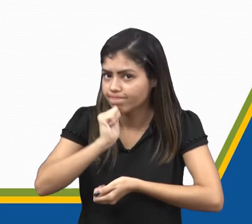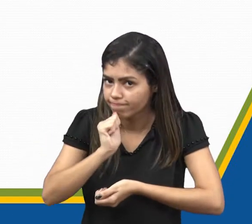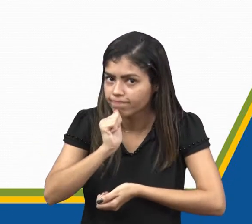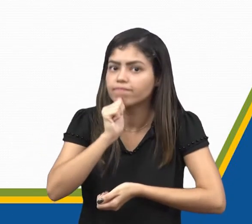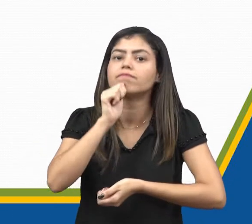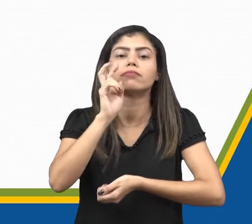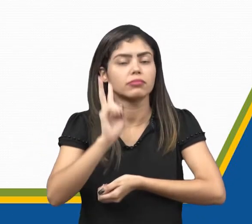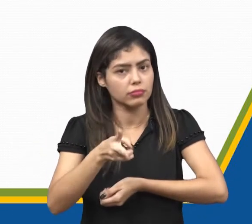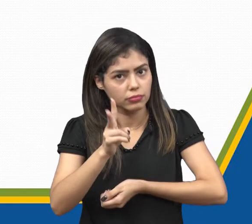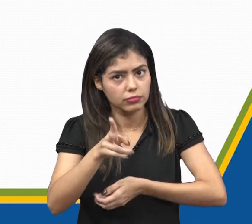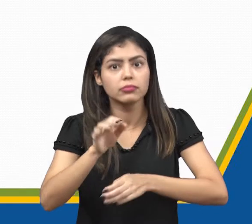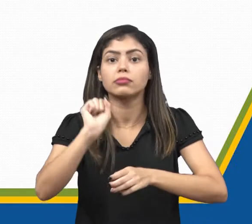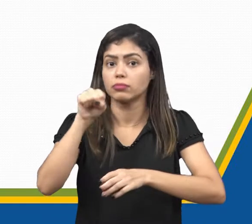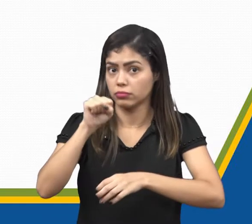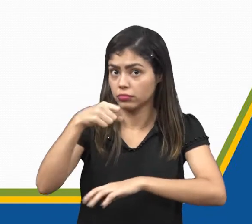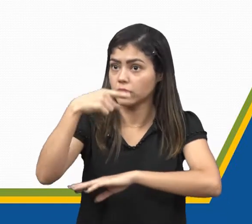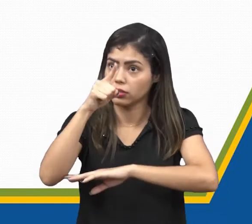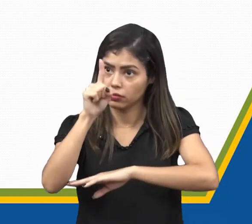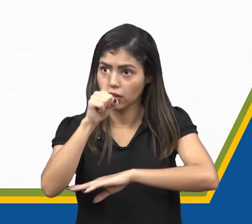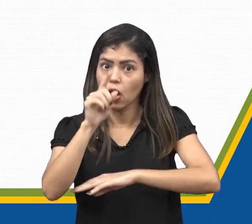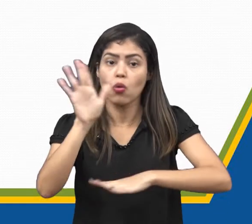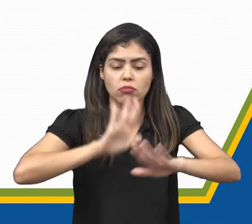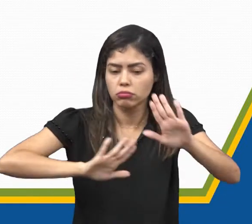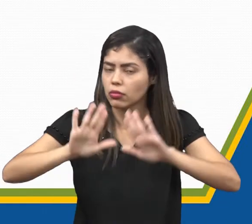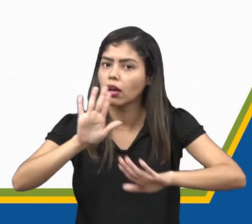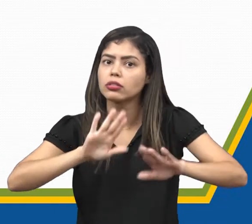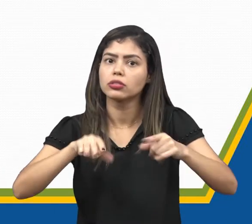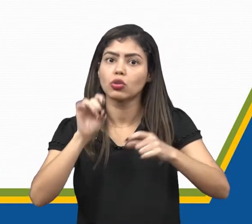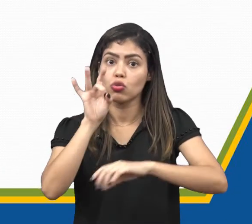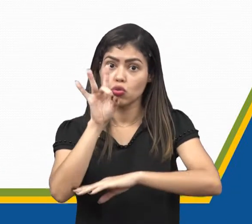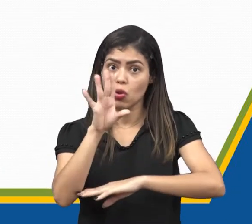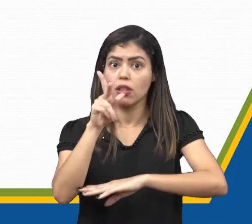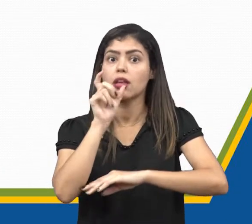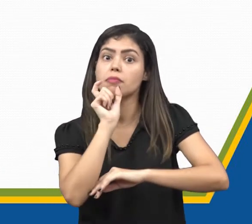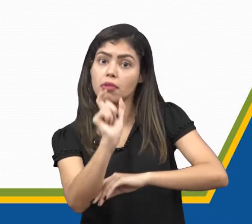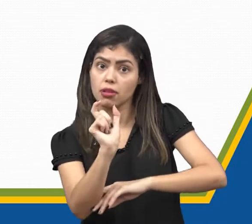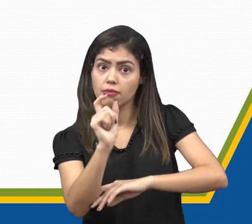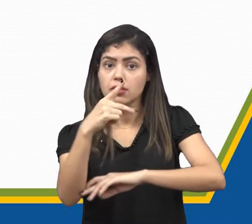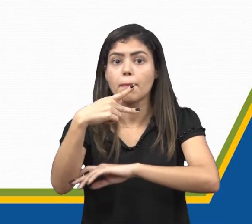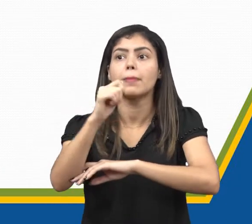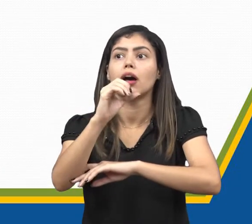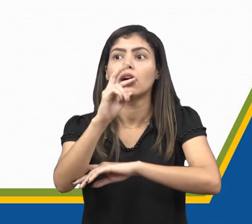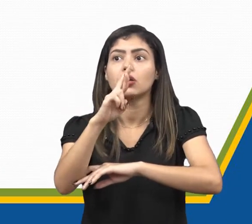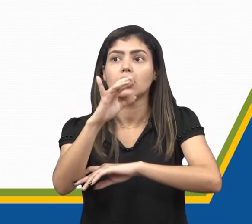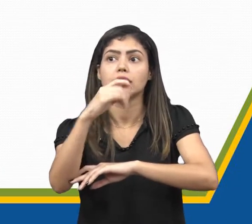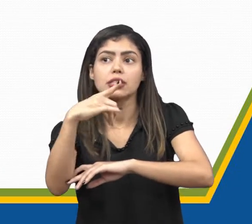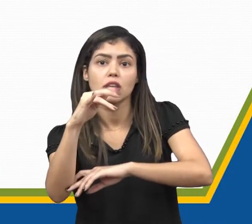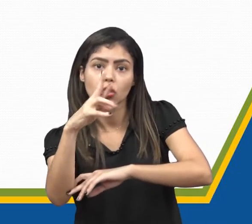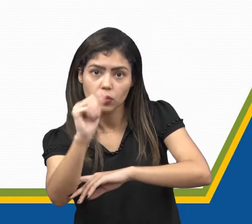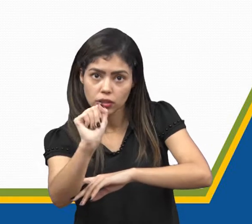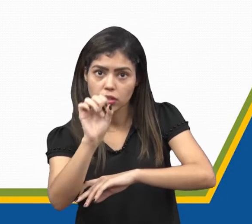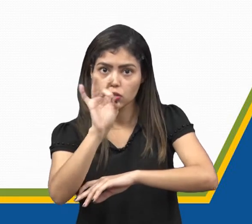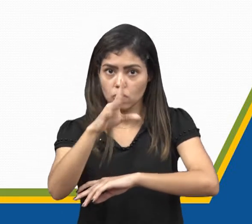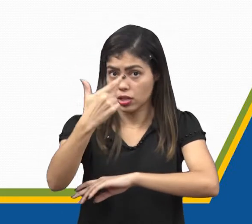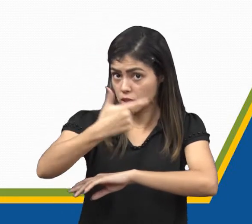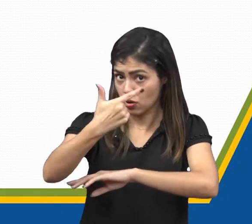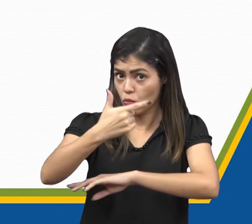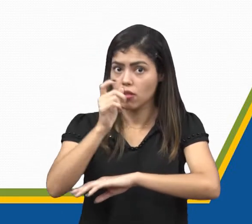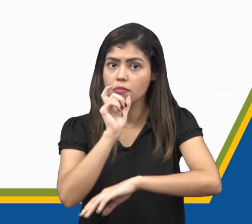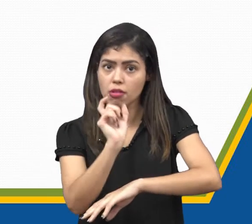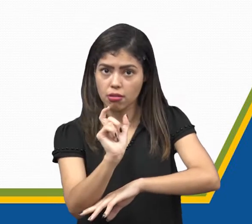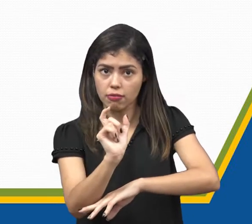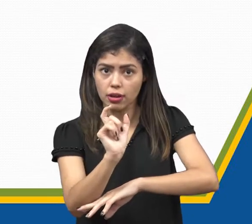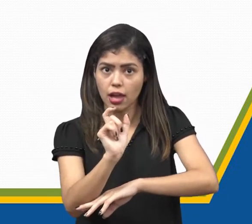acentuadas. Cuidado com isso. O acento caiu apenas das palavras paroxítonas, quando a segunda sílaba da